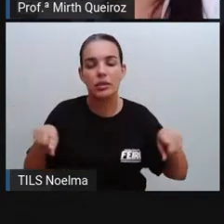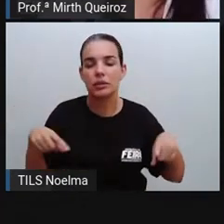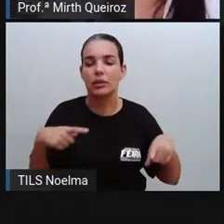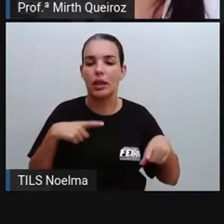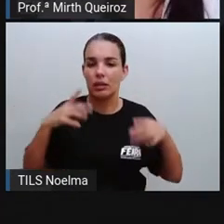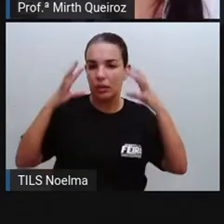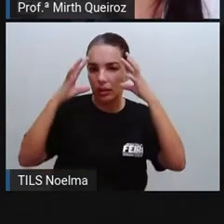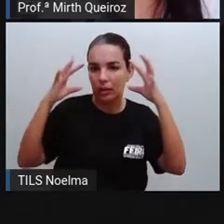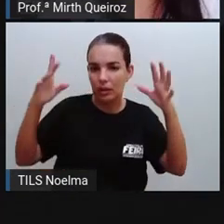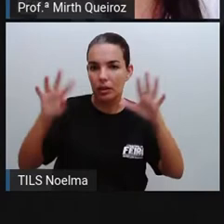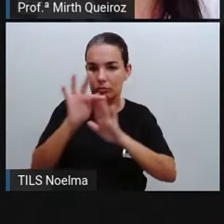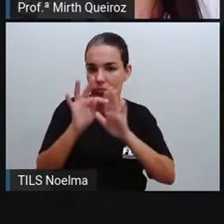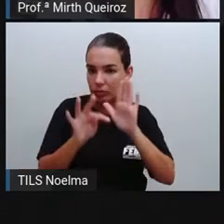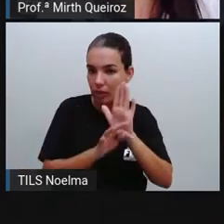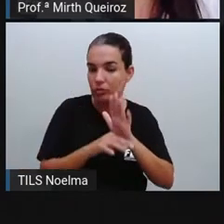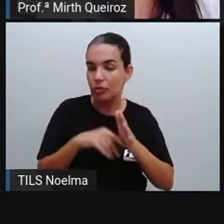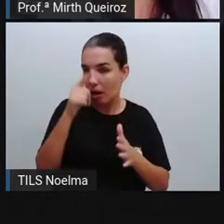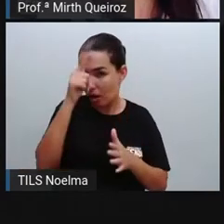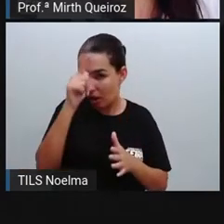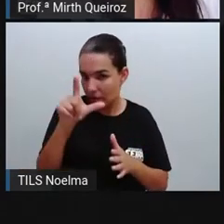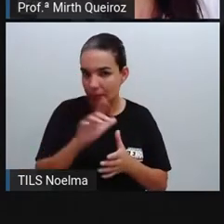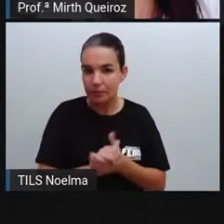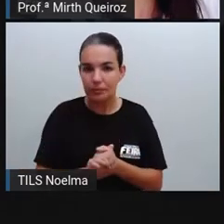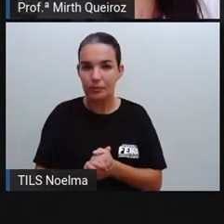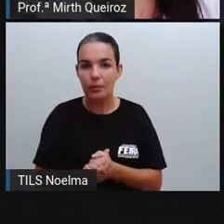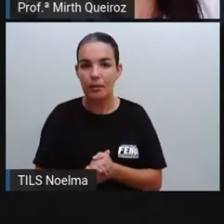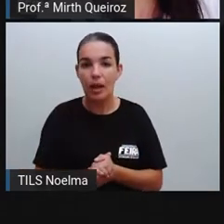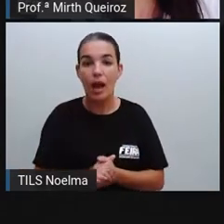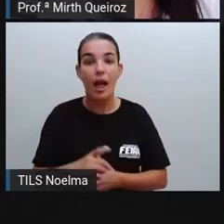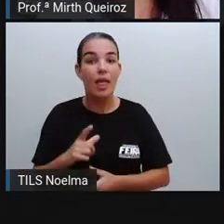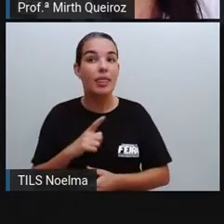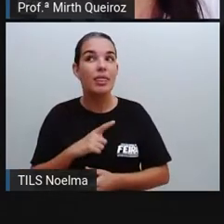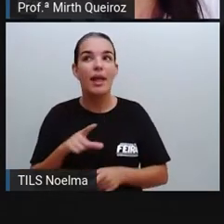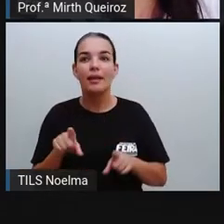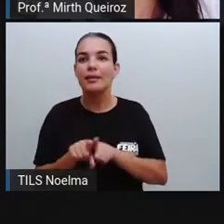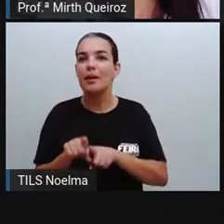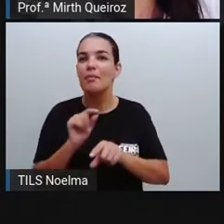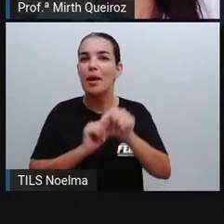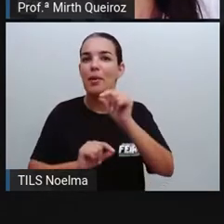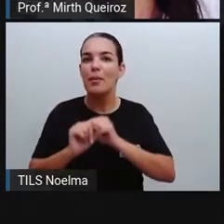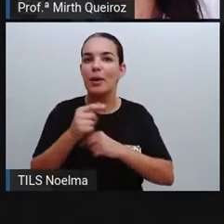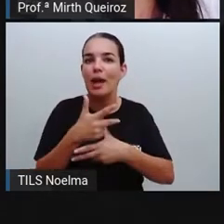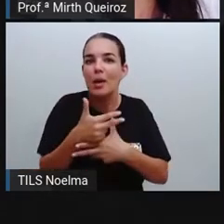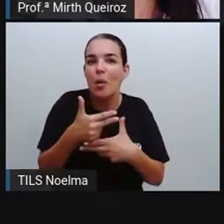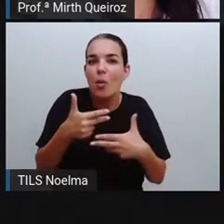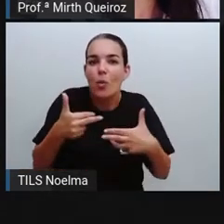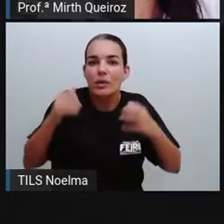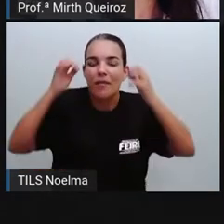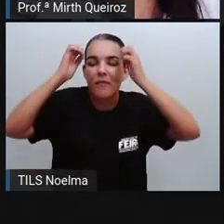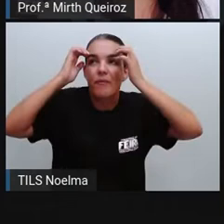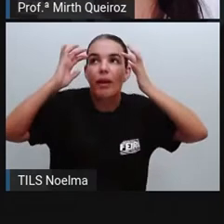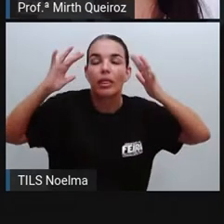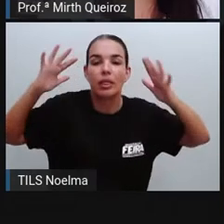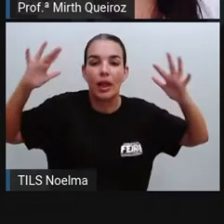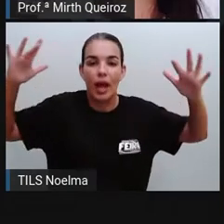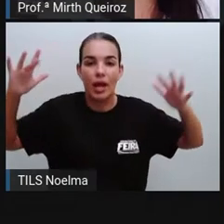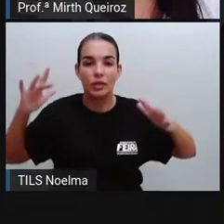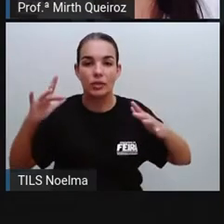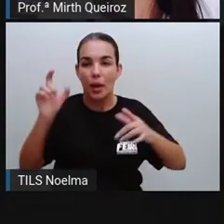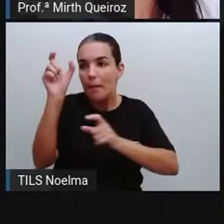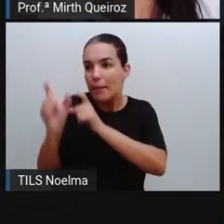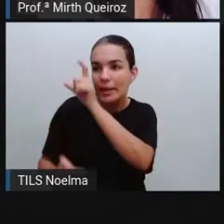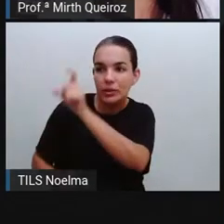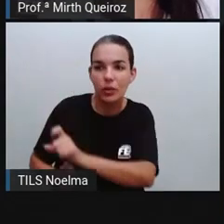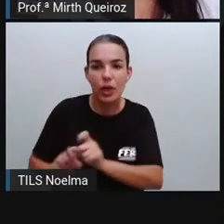presentes nesse tipo de texto. Possuem elementos fantásticos, como personagens que só existem